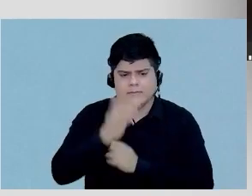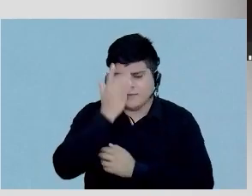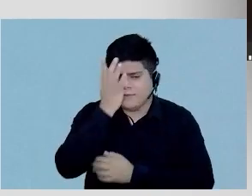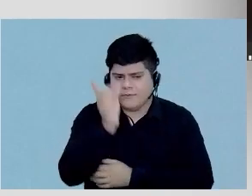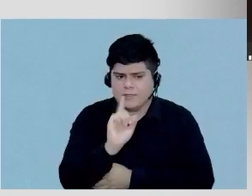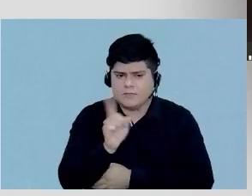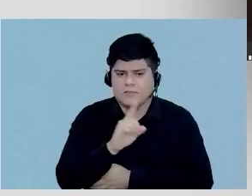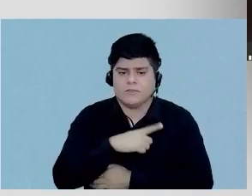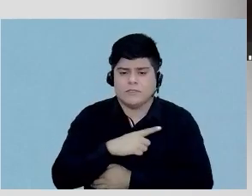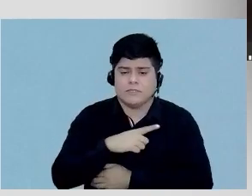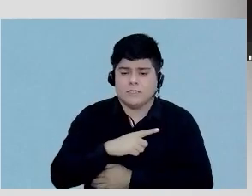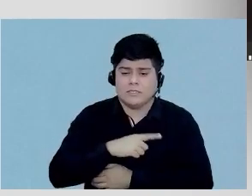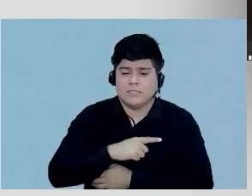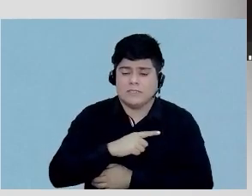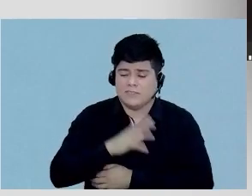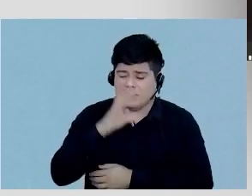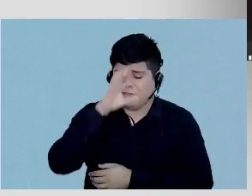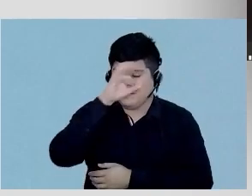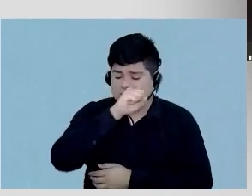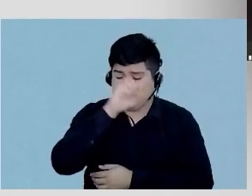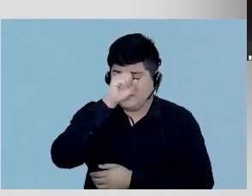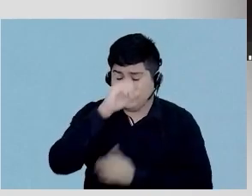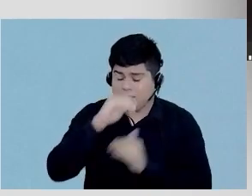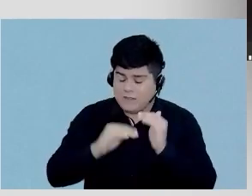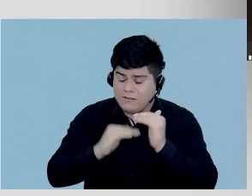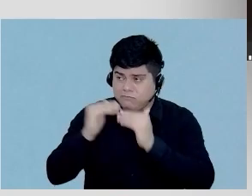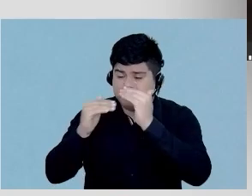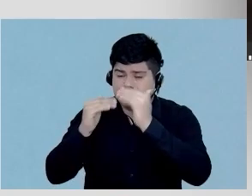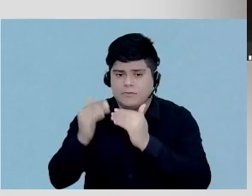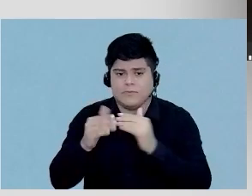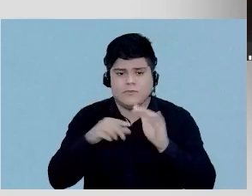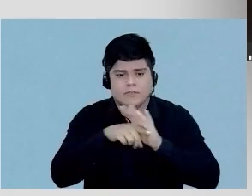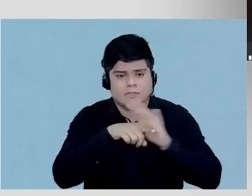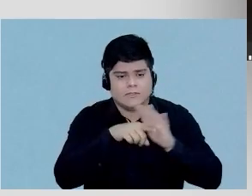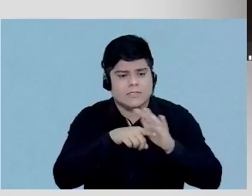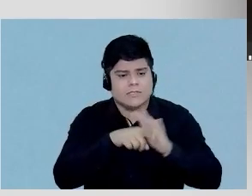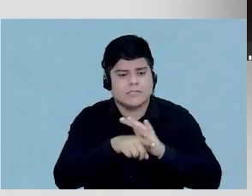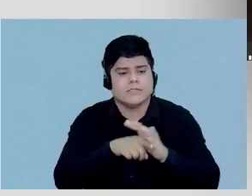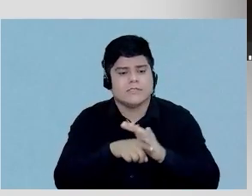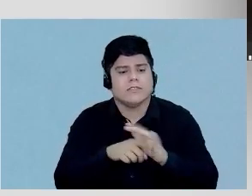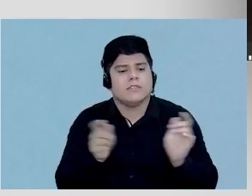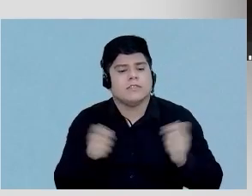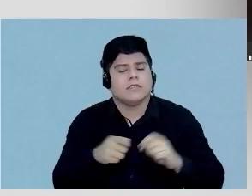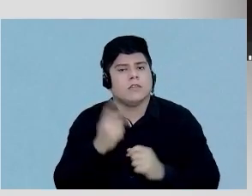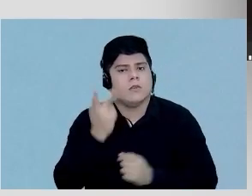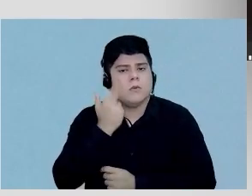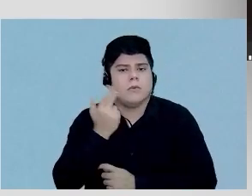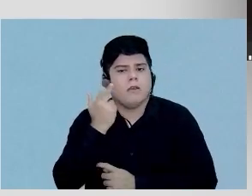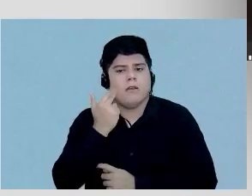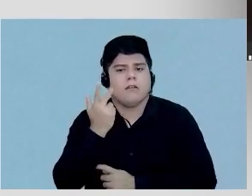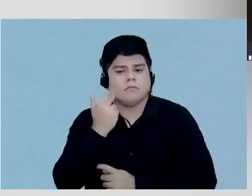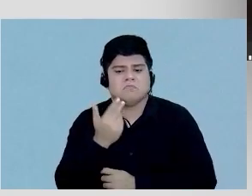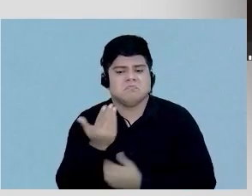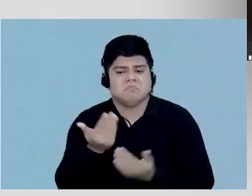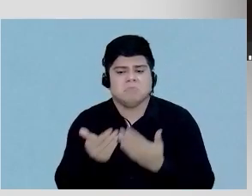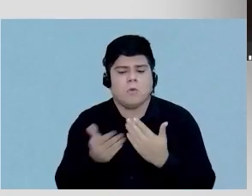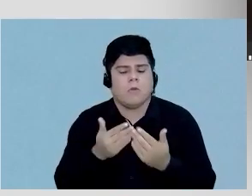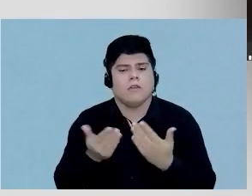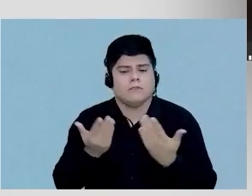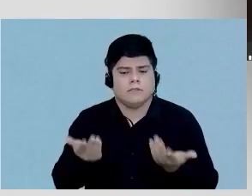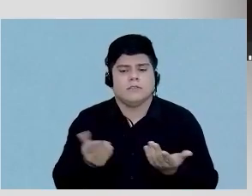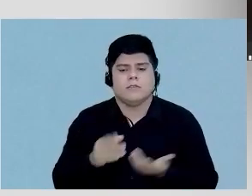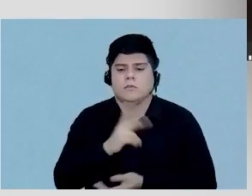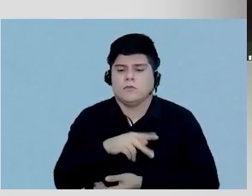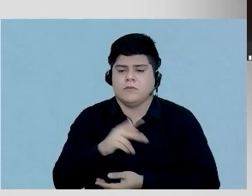teve uma curva de aprendizado a gente consegue hoje fazer um exame como um exame normal qualquer e o professor